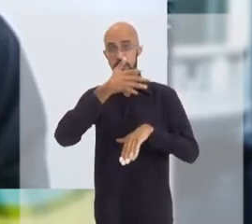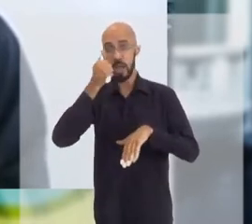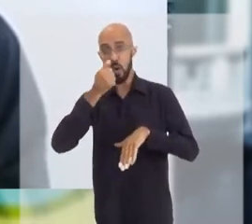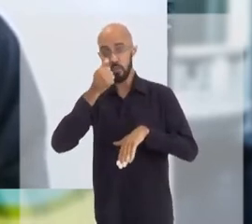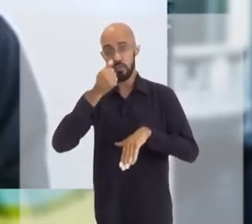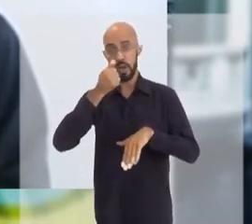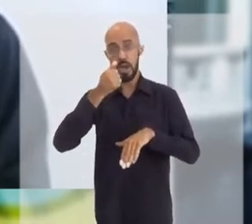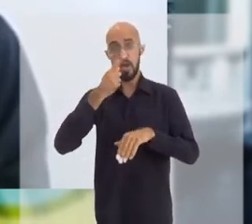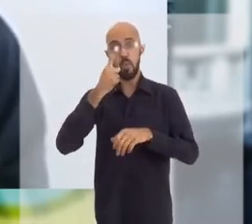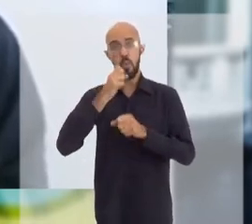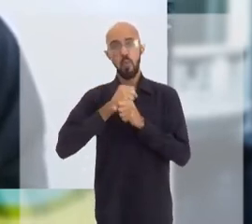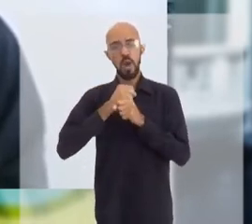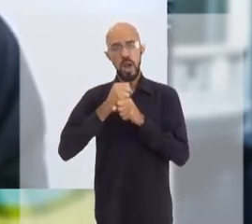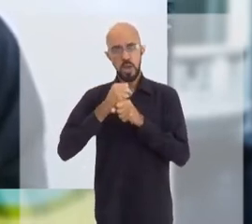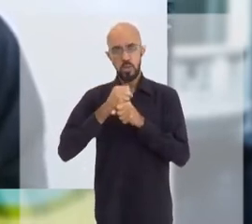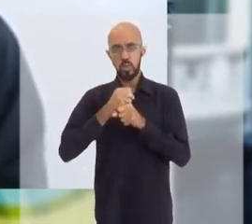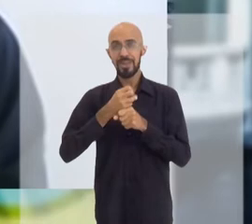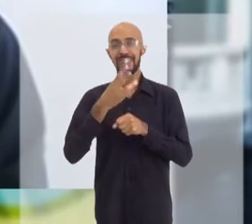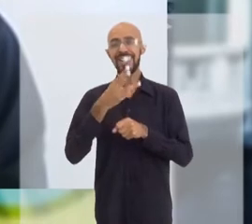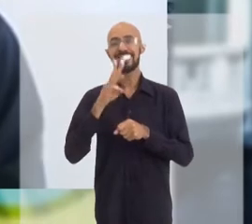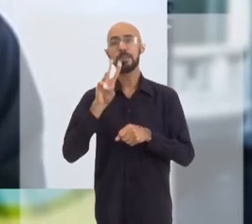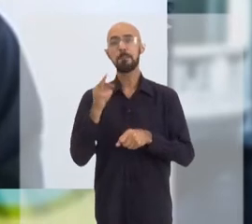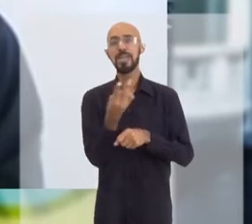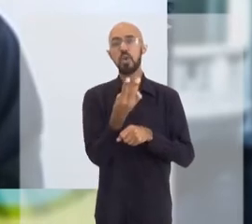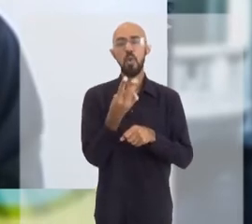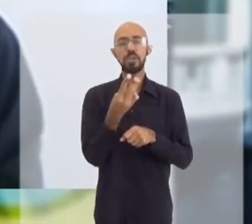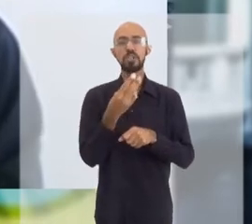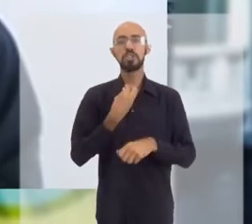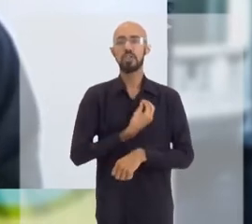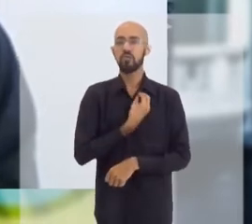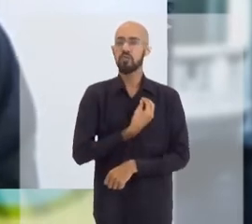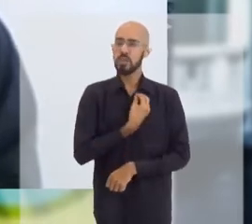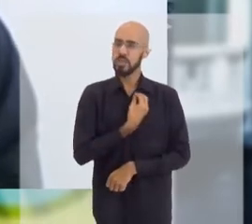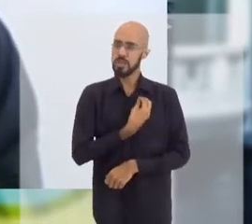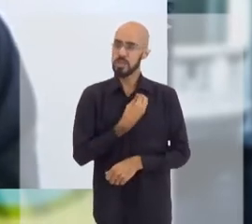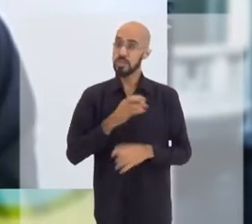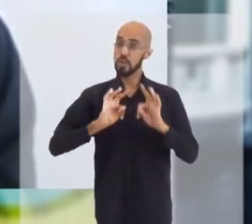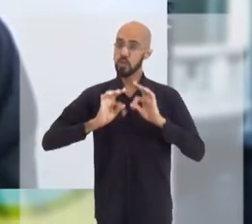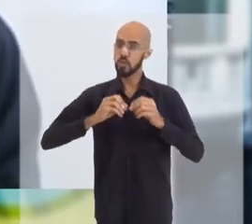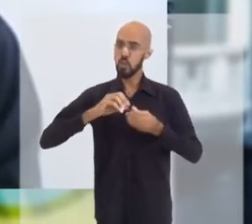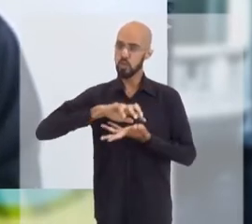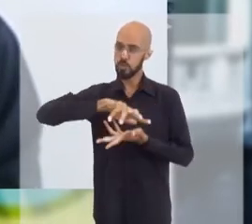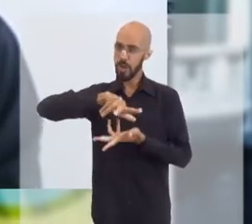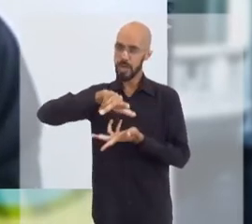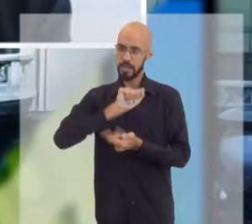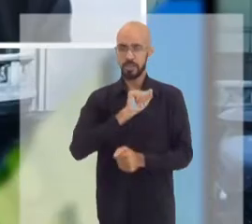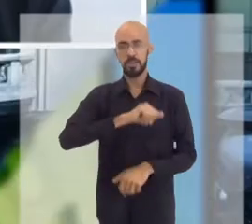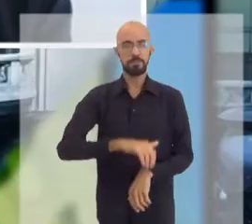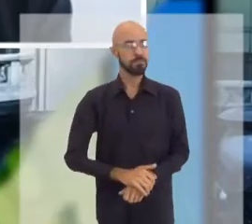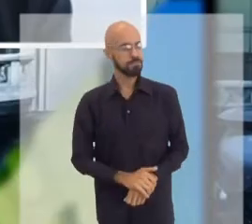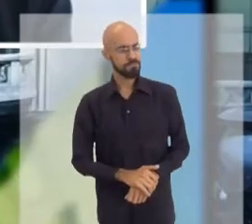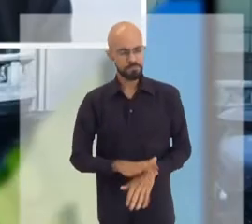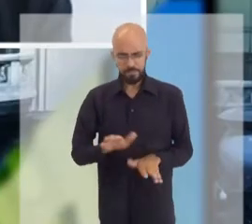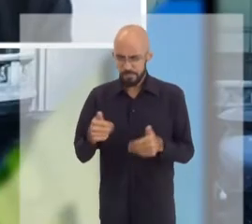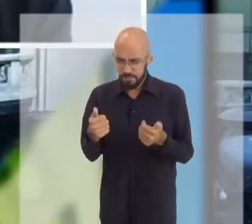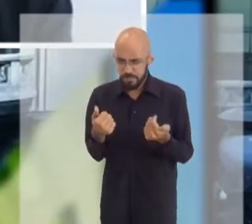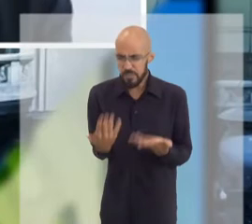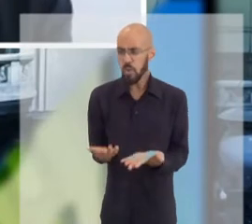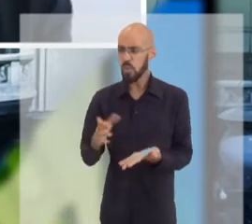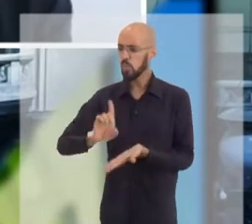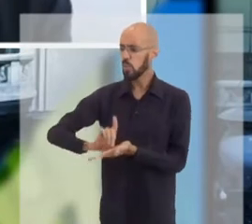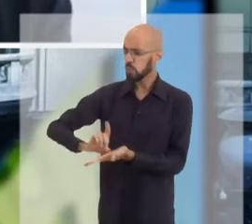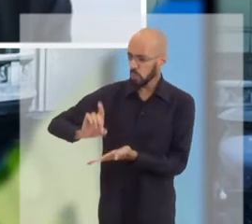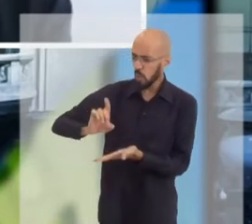salva, salva anualmente 3 milhões de vidas no planeta, segundo dados da Organização Mundial da Saúde. Historicamente,